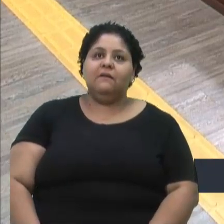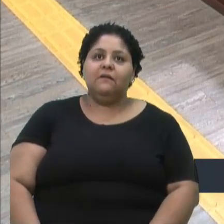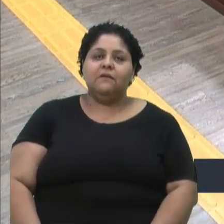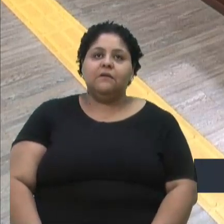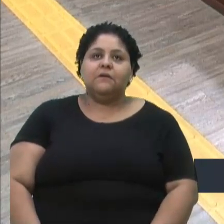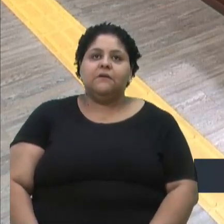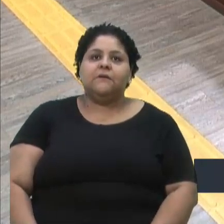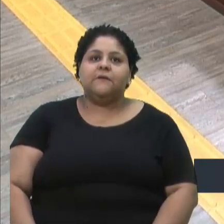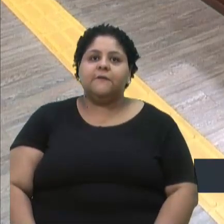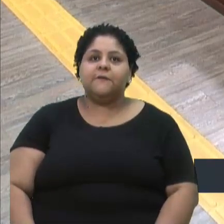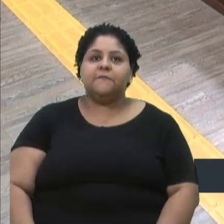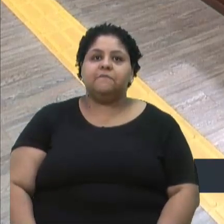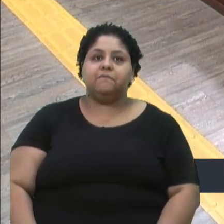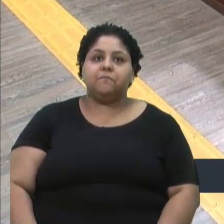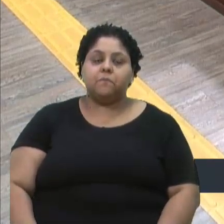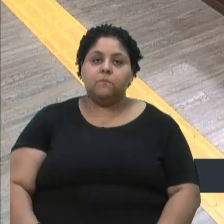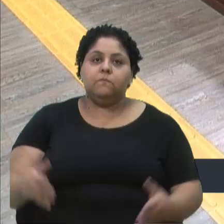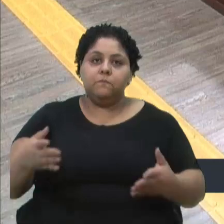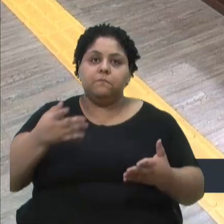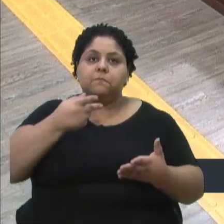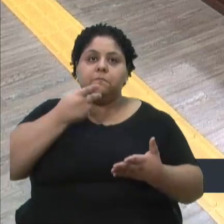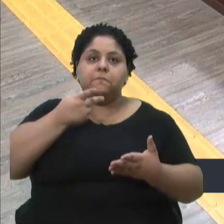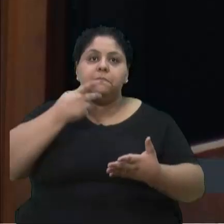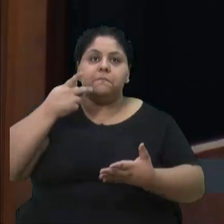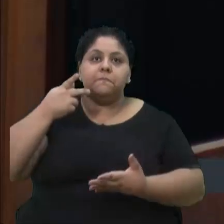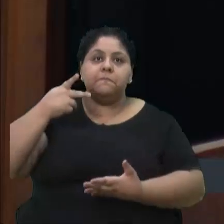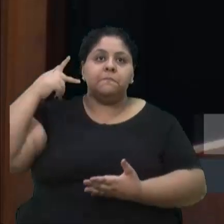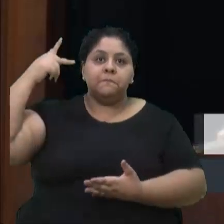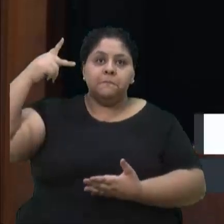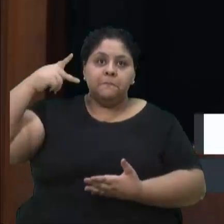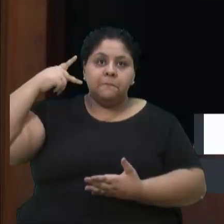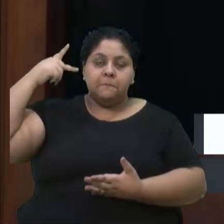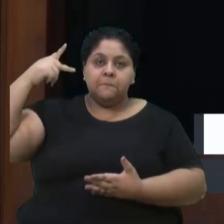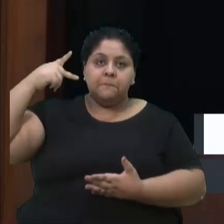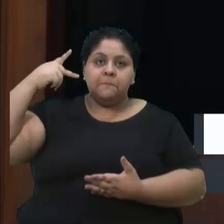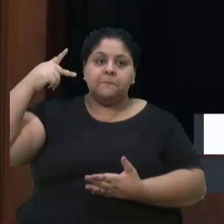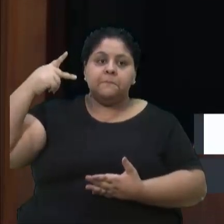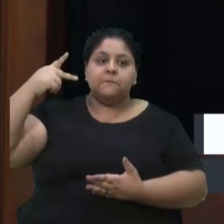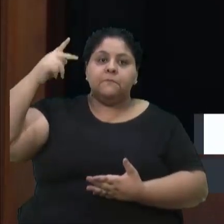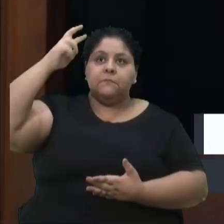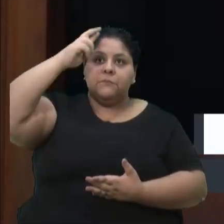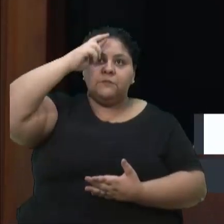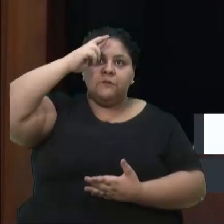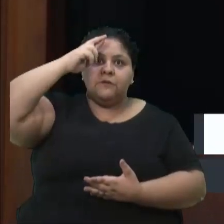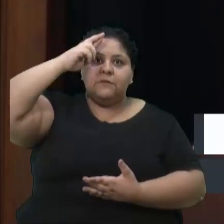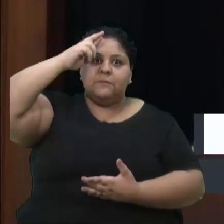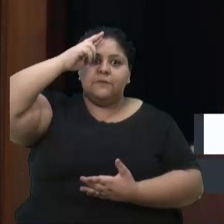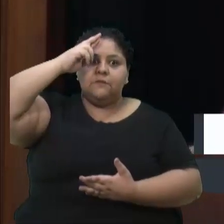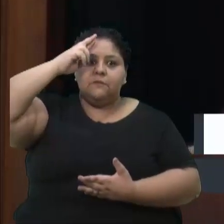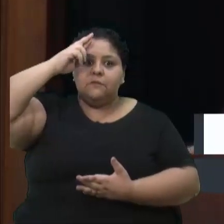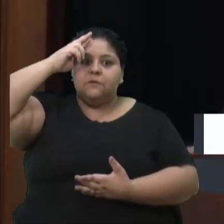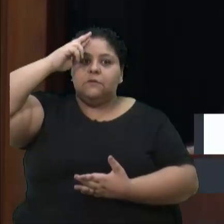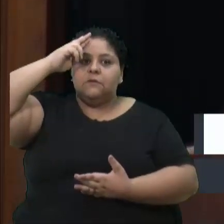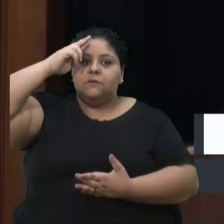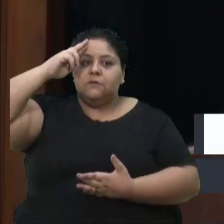A minha fala, vereador presidente Zé D'Ambrós, ela